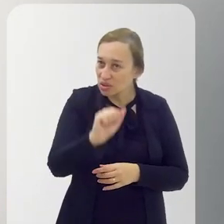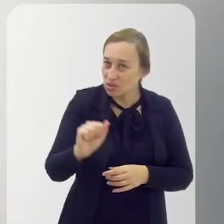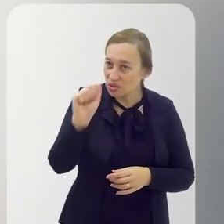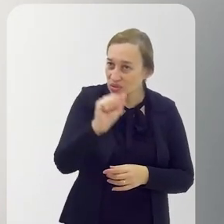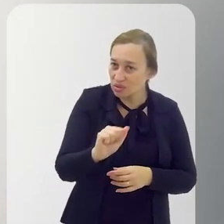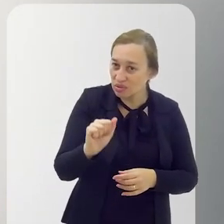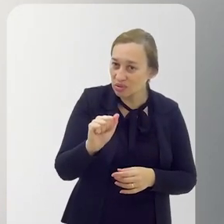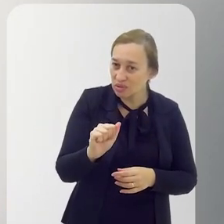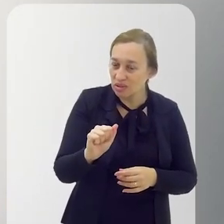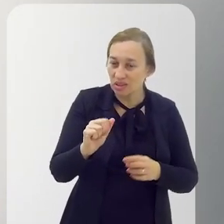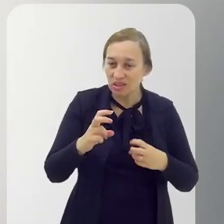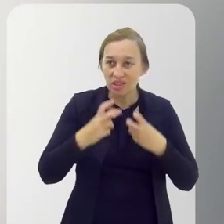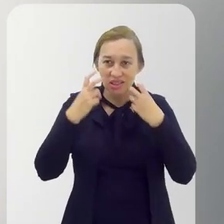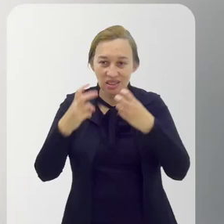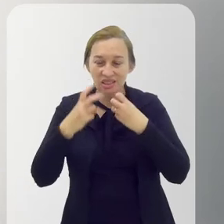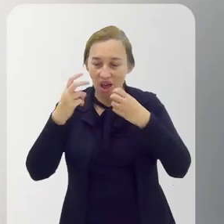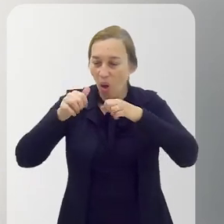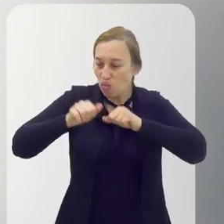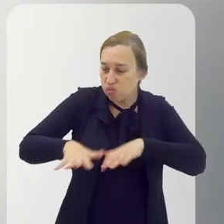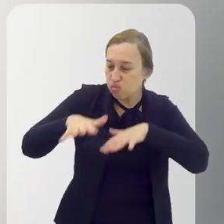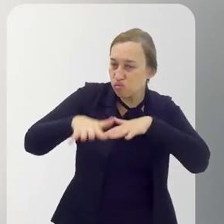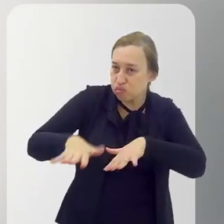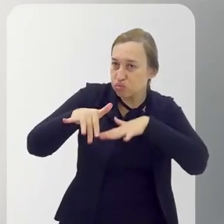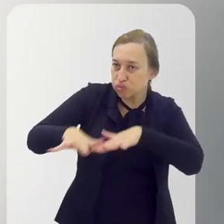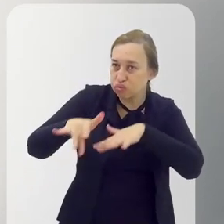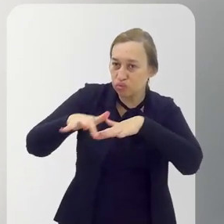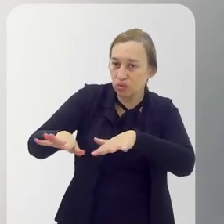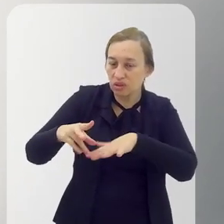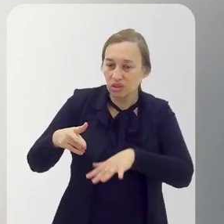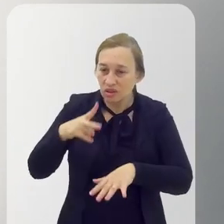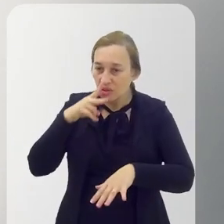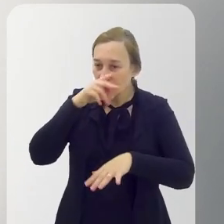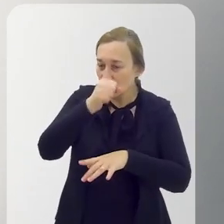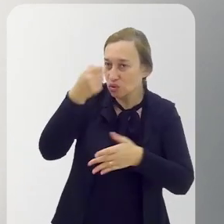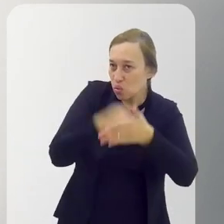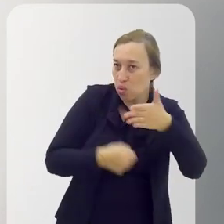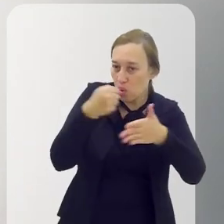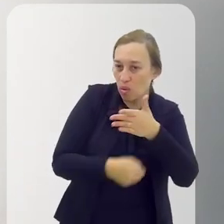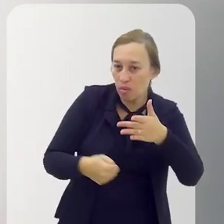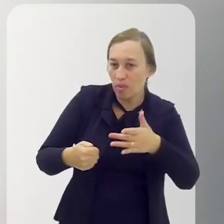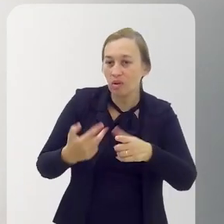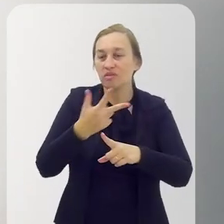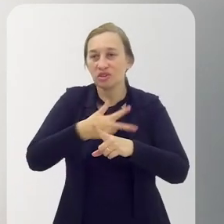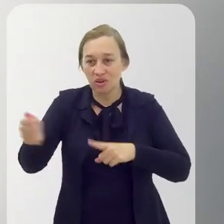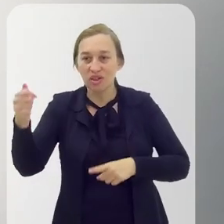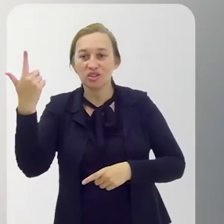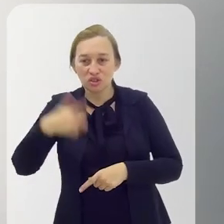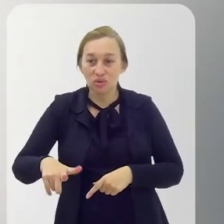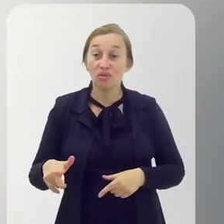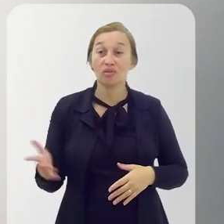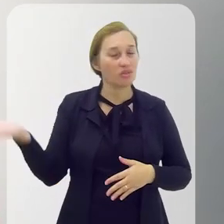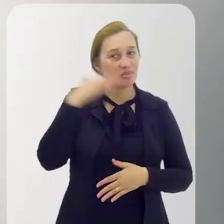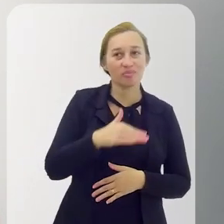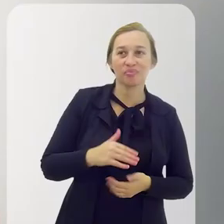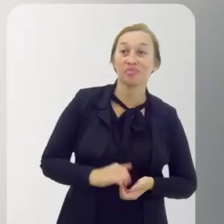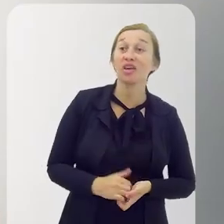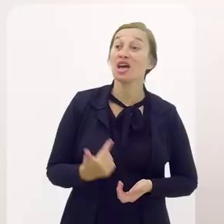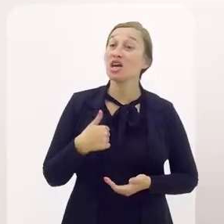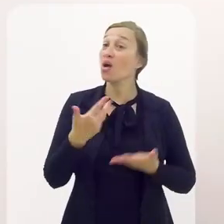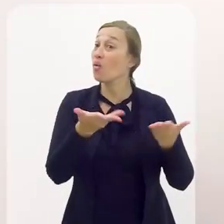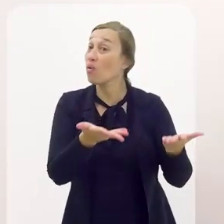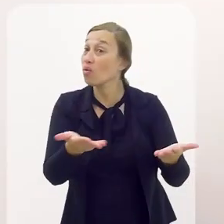a onça vai precisar gritar na Avenida Rugi, trazer muita força e a gente vai lá para a batalha mais uma vez. Vamos embora.